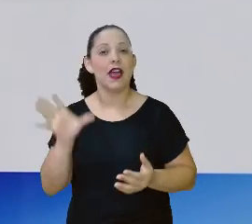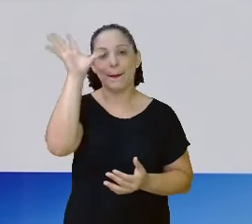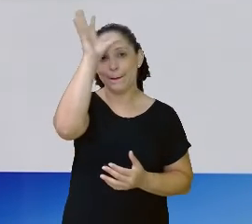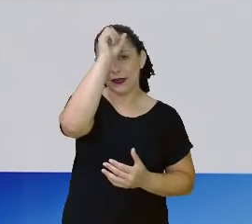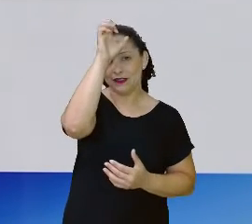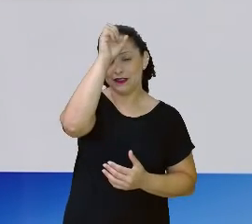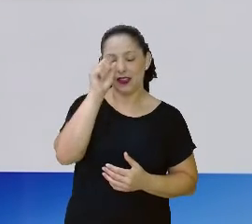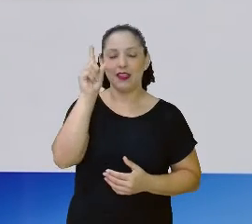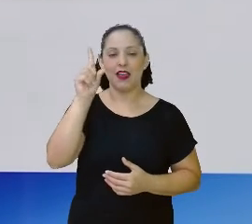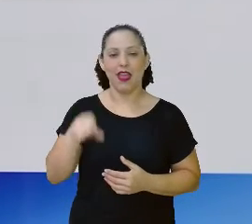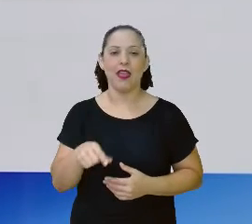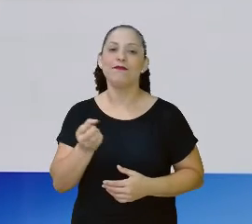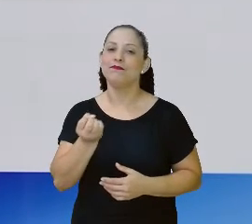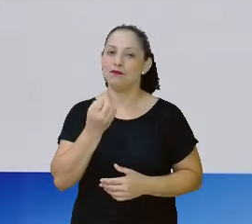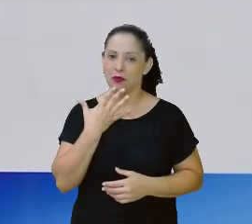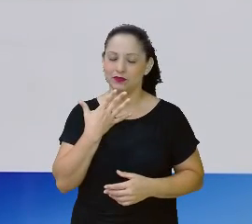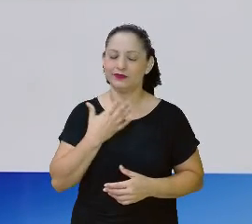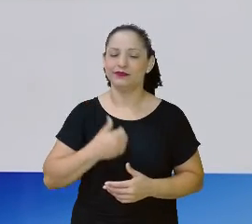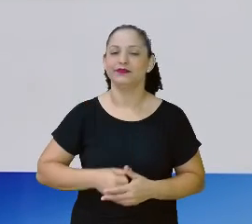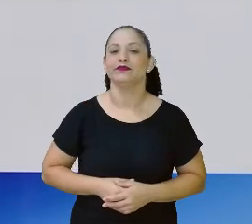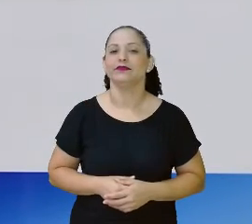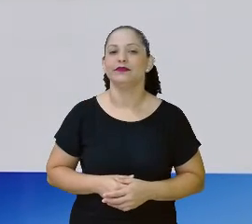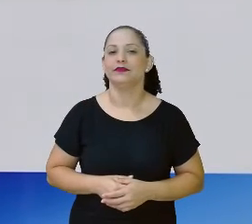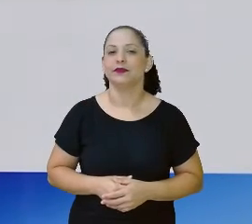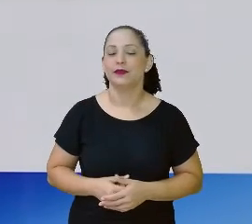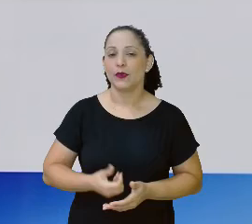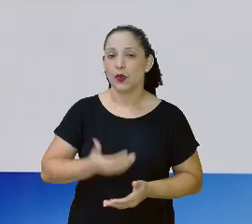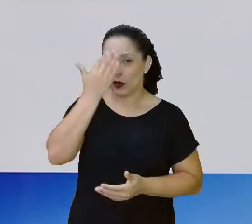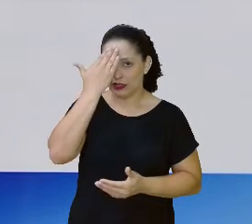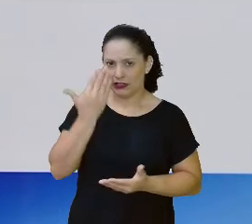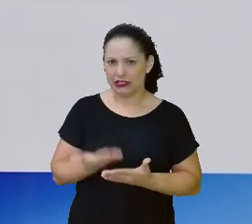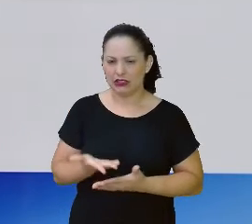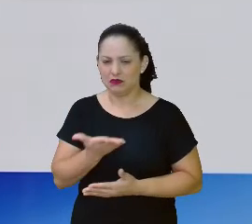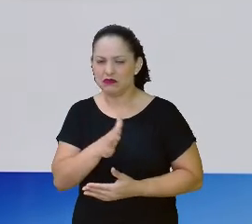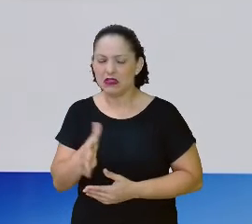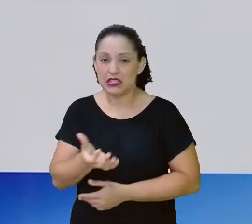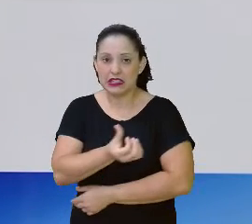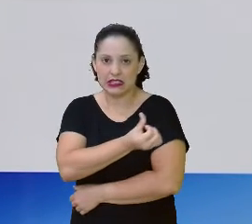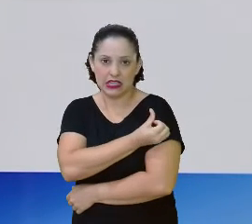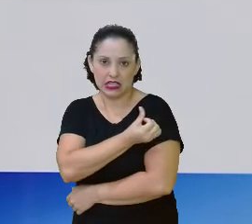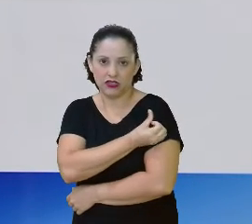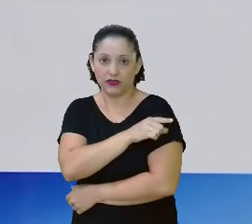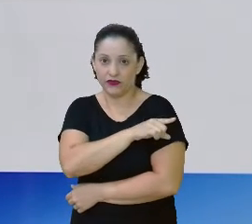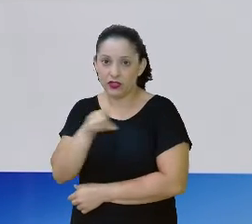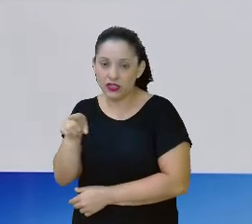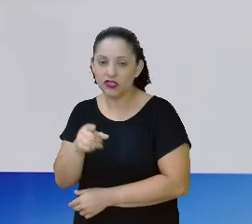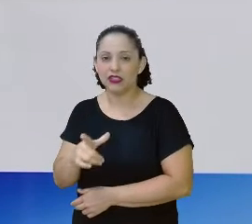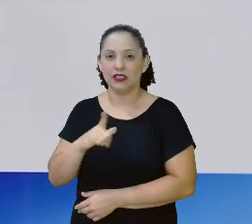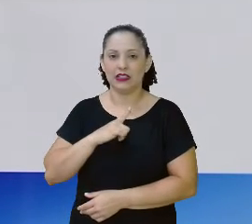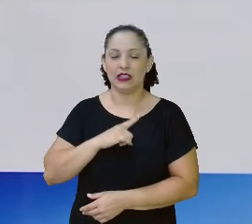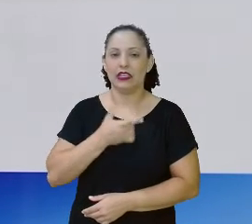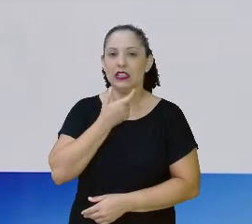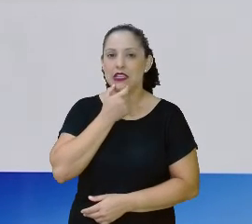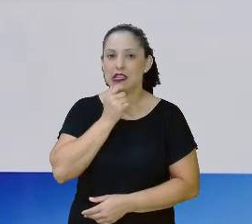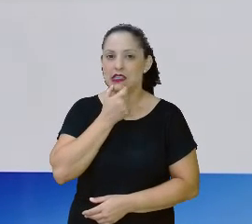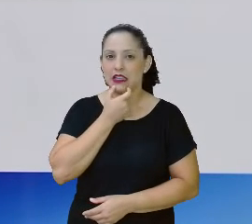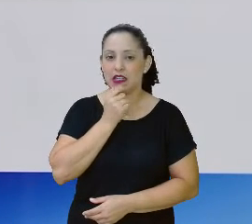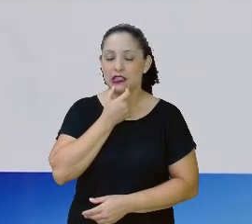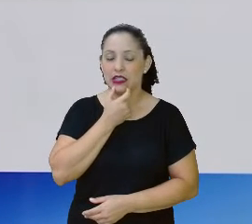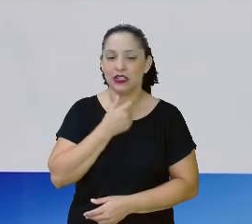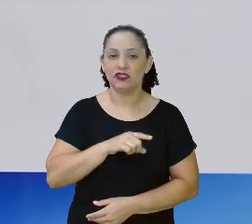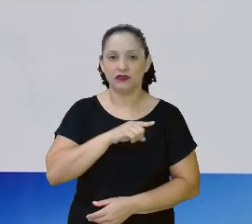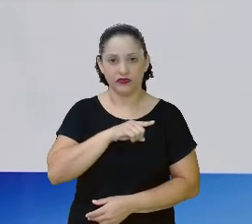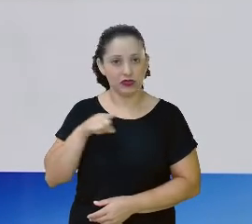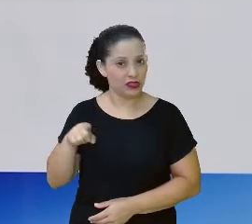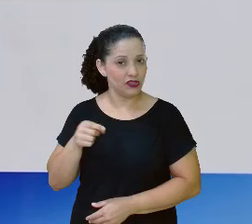ferramenta também. Eu acredito que é a partir do sexto ano que vocês vão dar a disciplina de inglês, não tenho essa certeza. Mas se